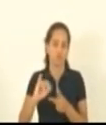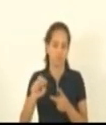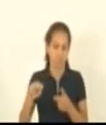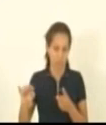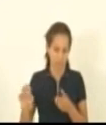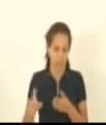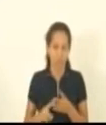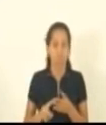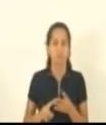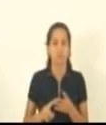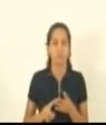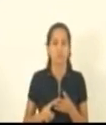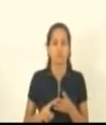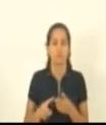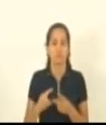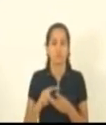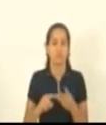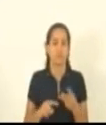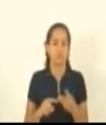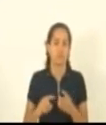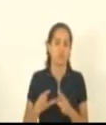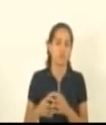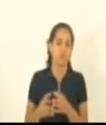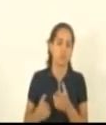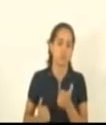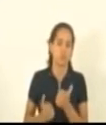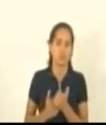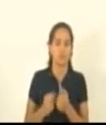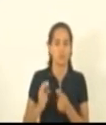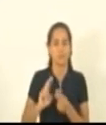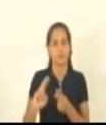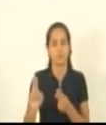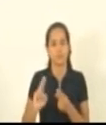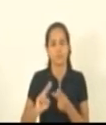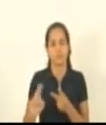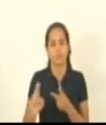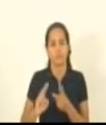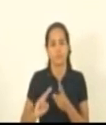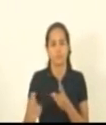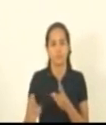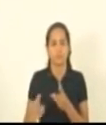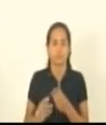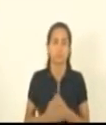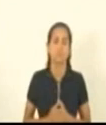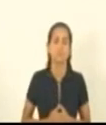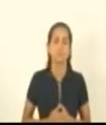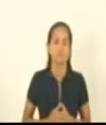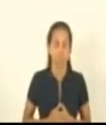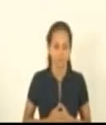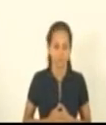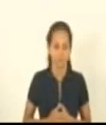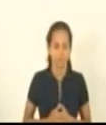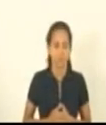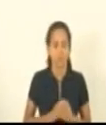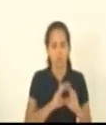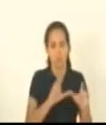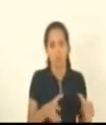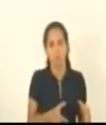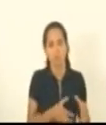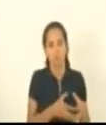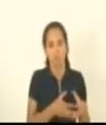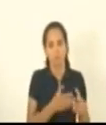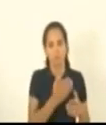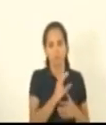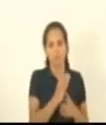Sá Coronel Hélito Suplentes Pablo Moribeca Lucas Scaramuza e Bispo Alves Comissão de